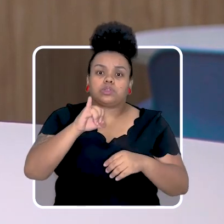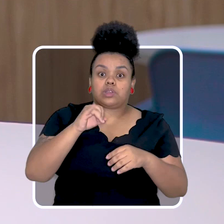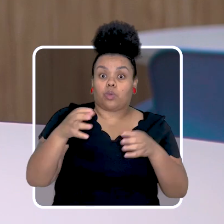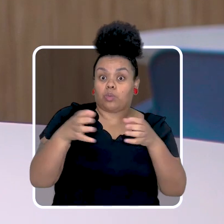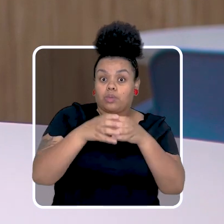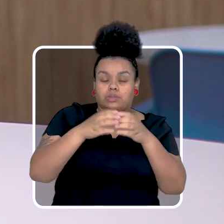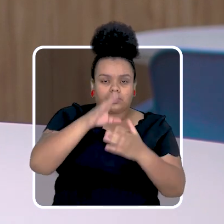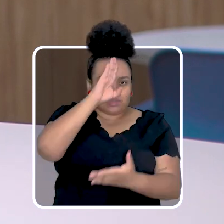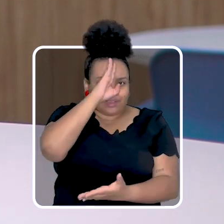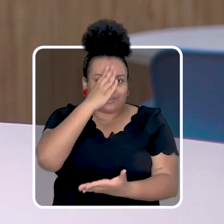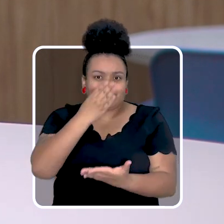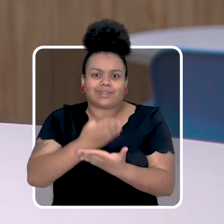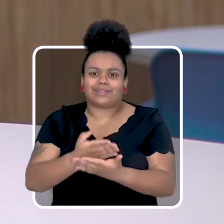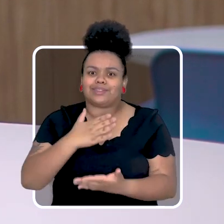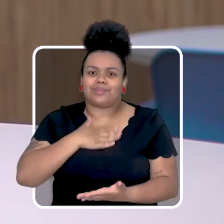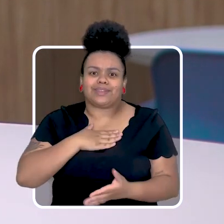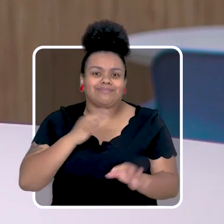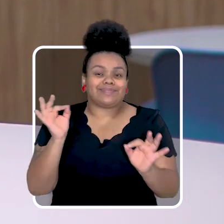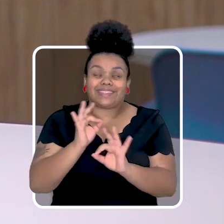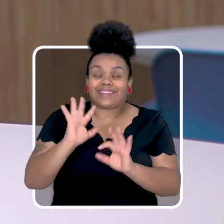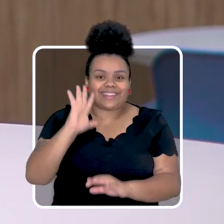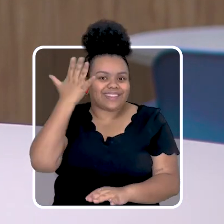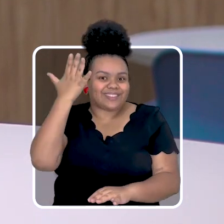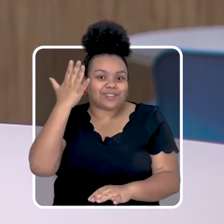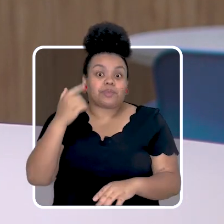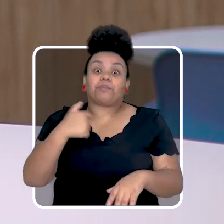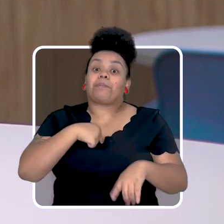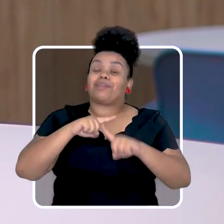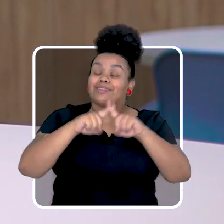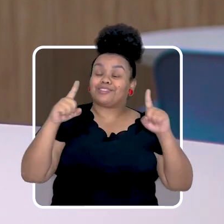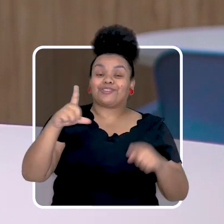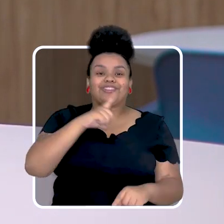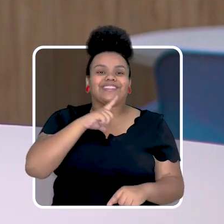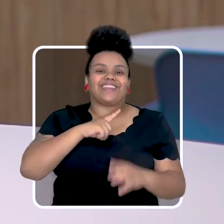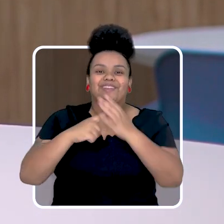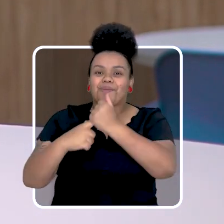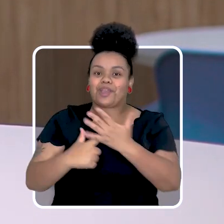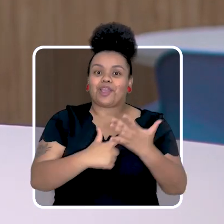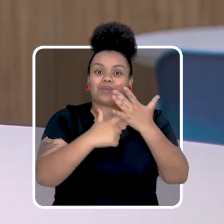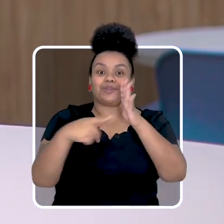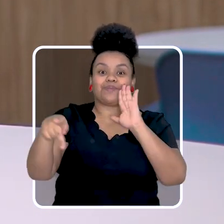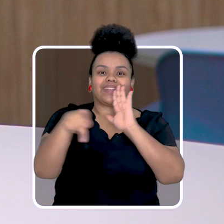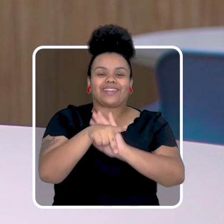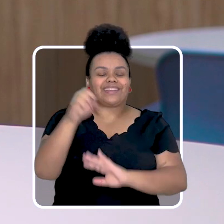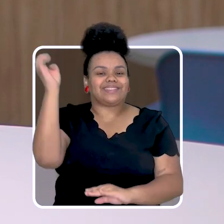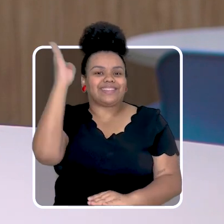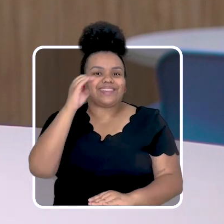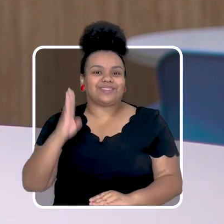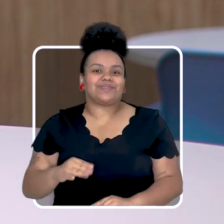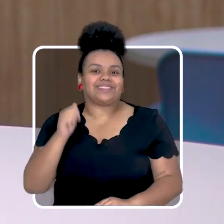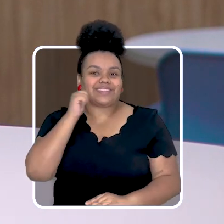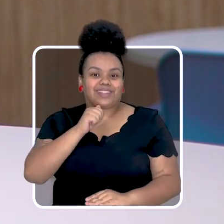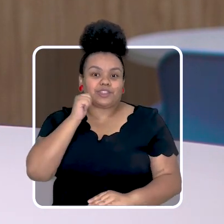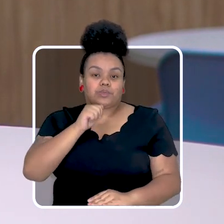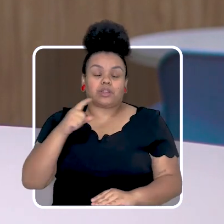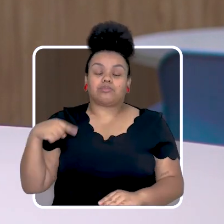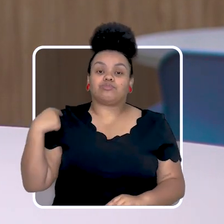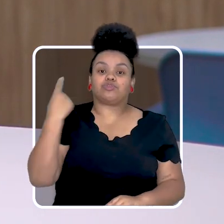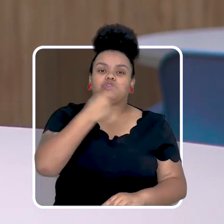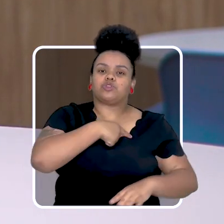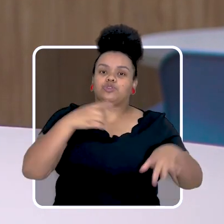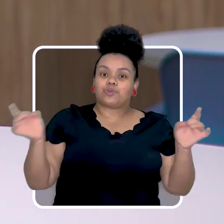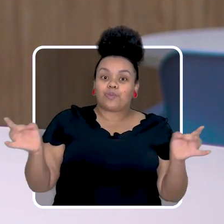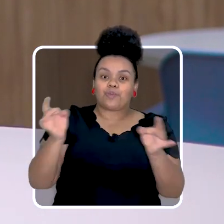tivesse um partido que acreditasse em mim? Mas eu tenho! O Republicanos é a casa política das brasileiras.